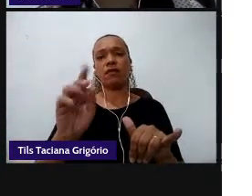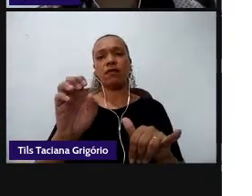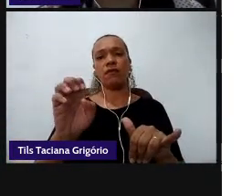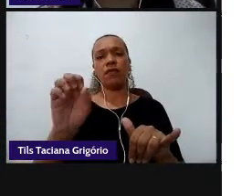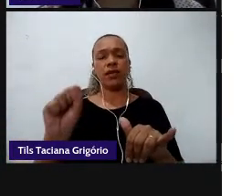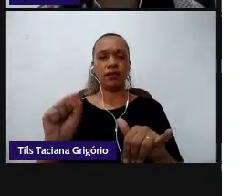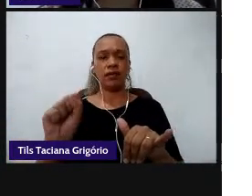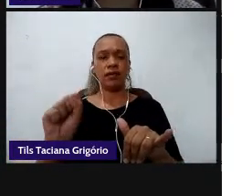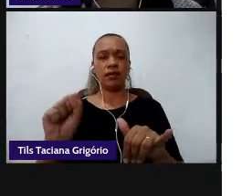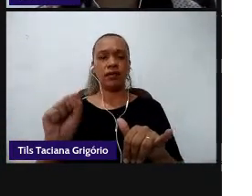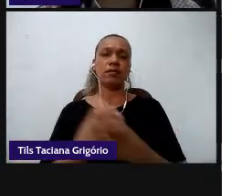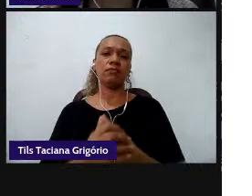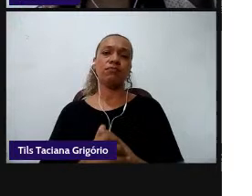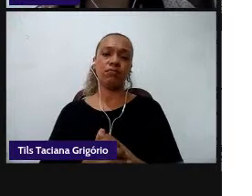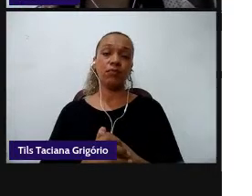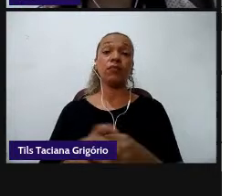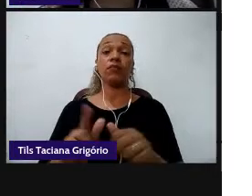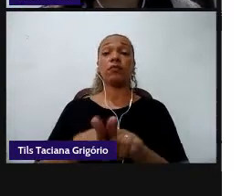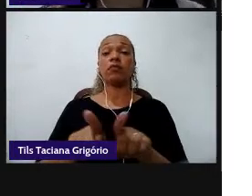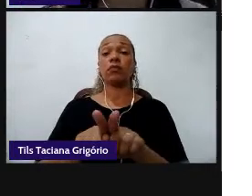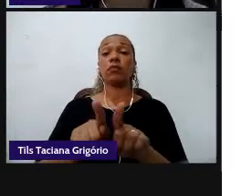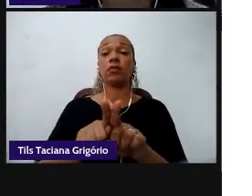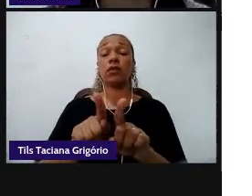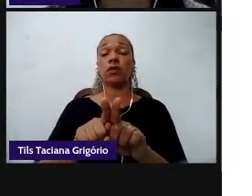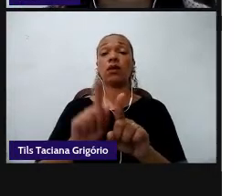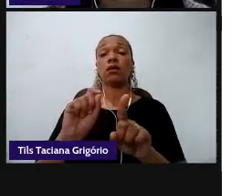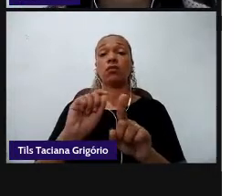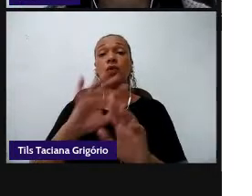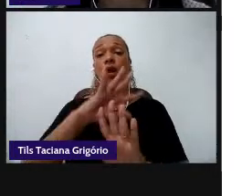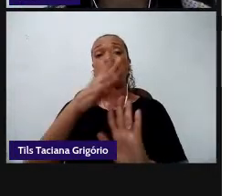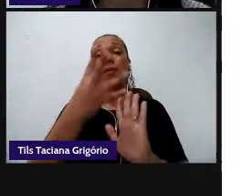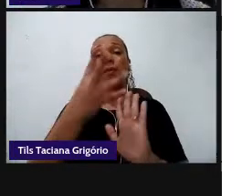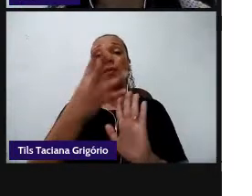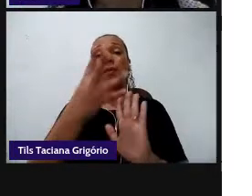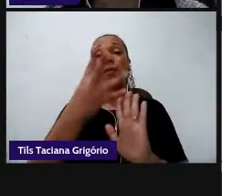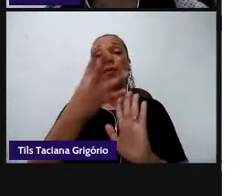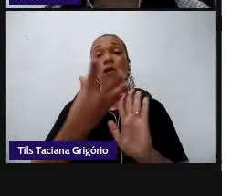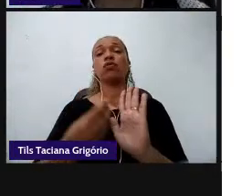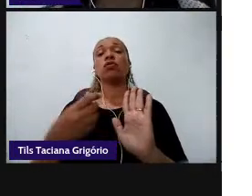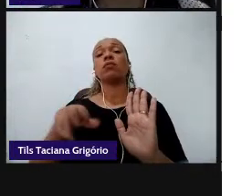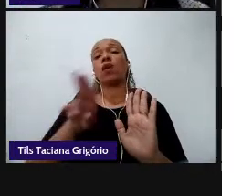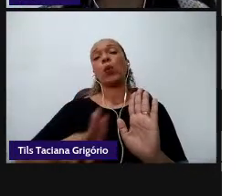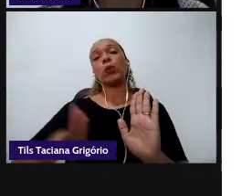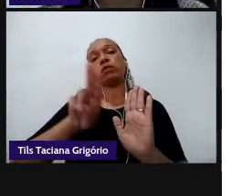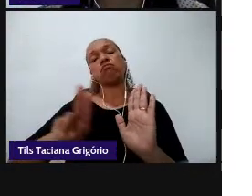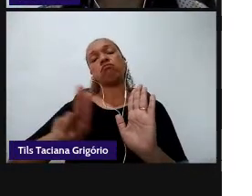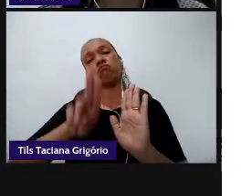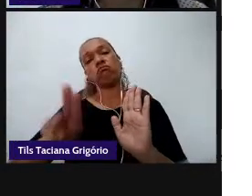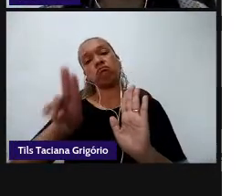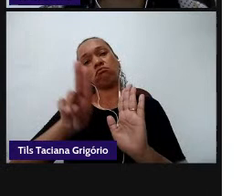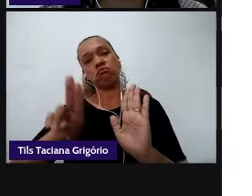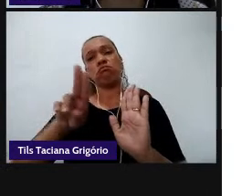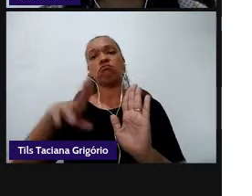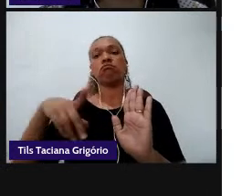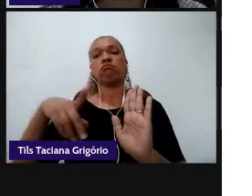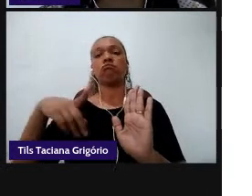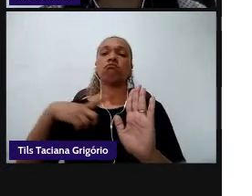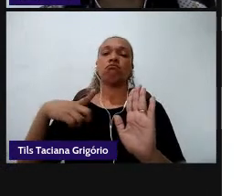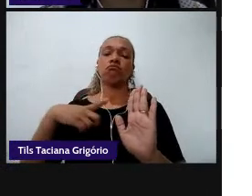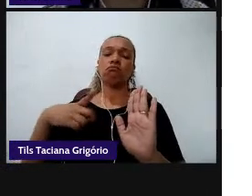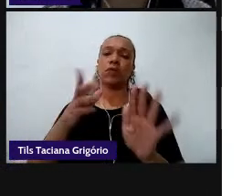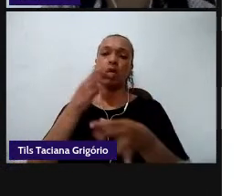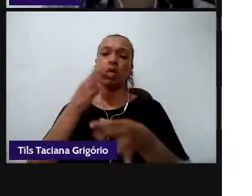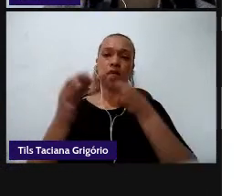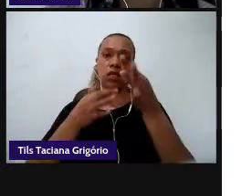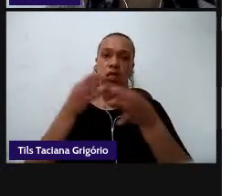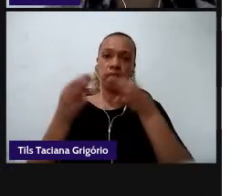abordagem voltada para o campo da utilização e aí a gente tem alguma crítica para essa questão